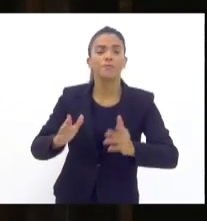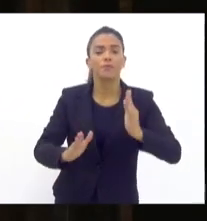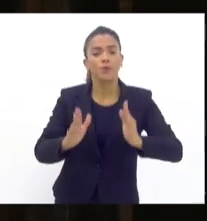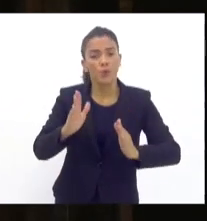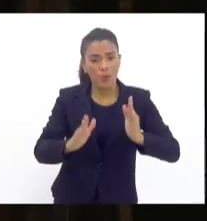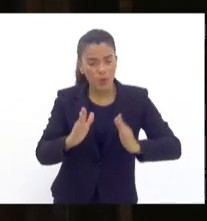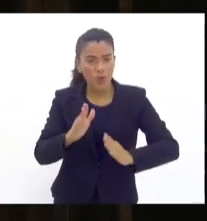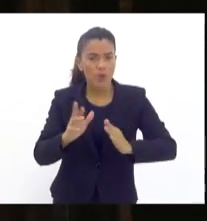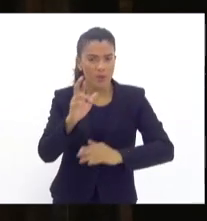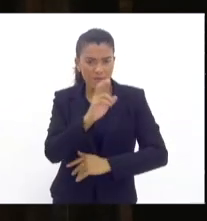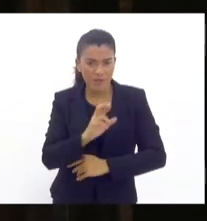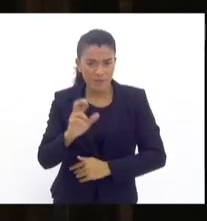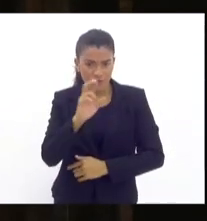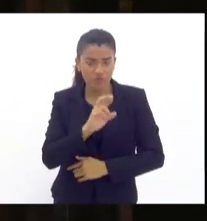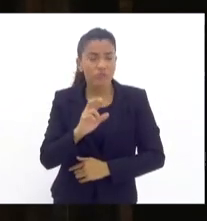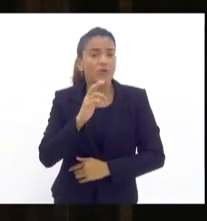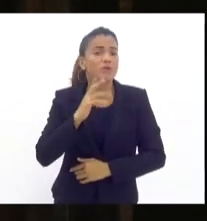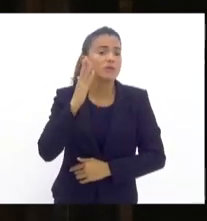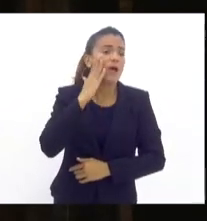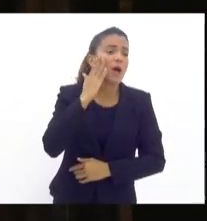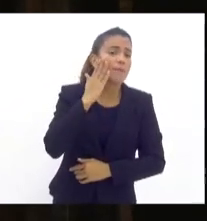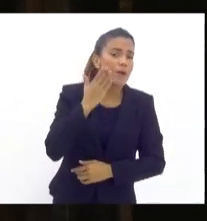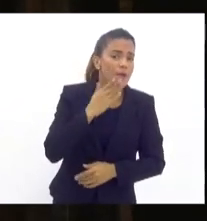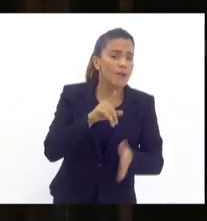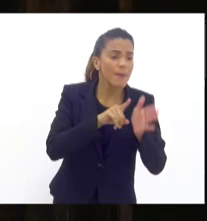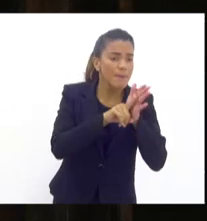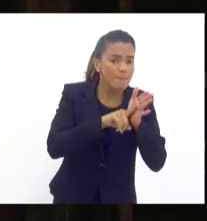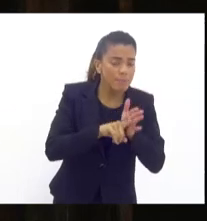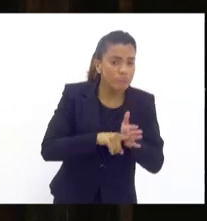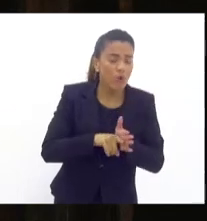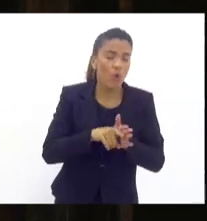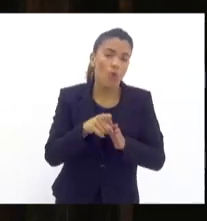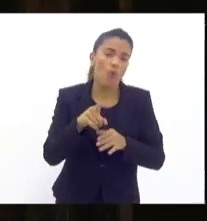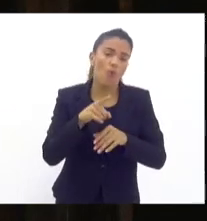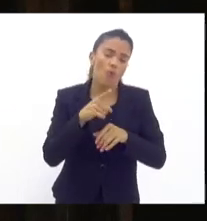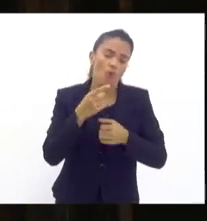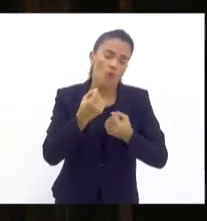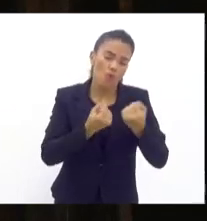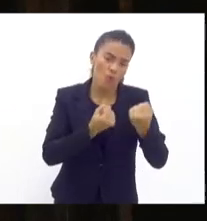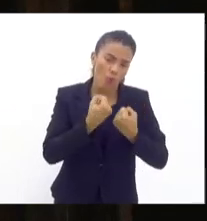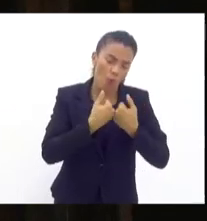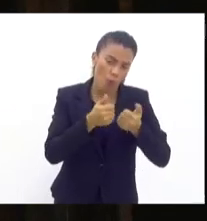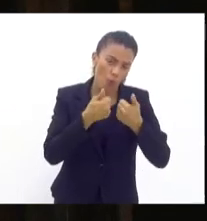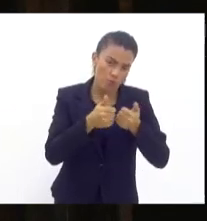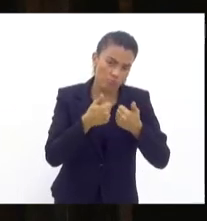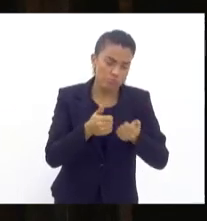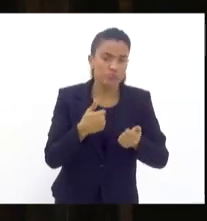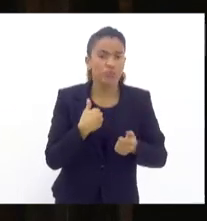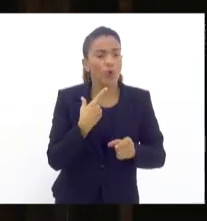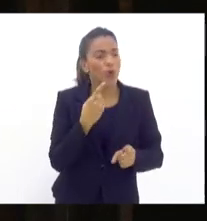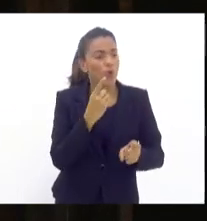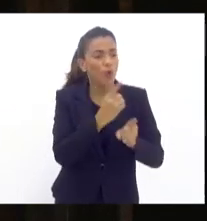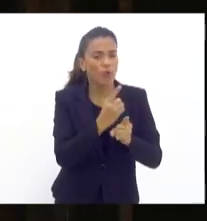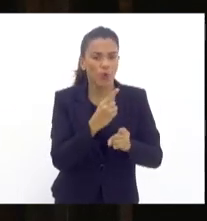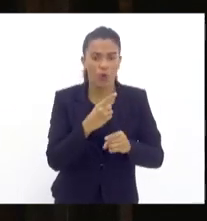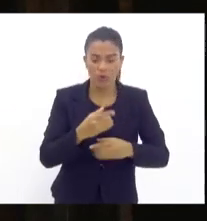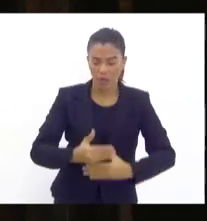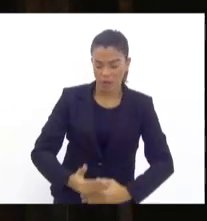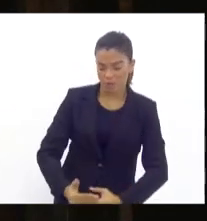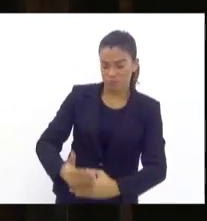apuração, saber o que tinha acontecido, fazer a perícia no veículo, o veículo estava lá, a gente começou a localizar barricadas,